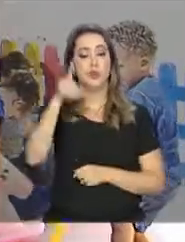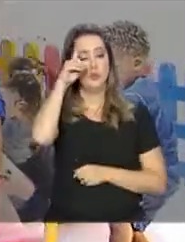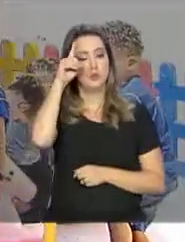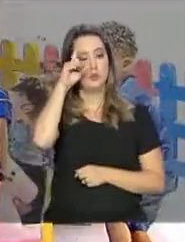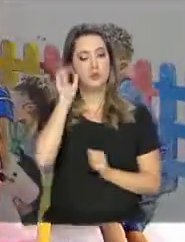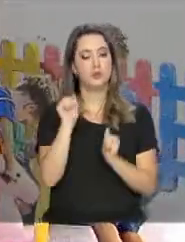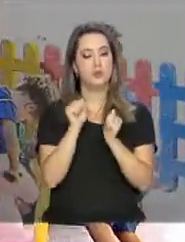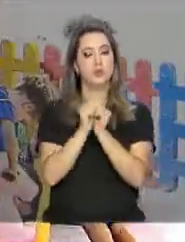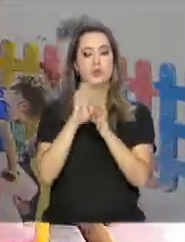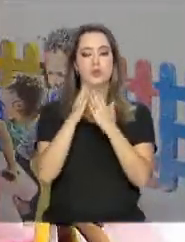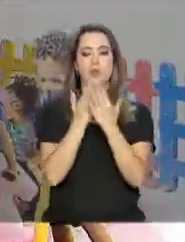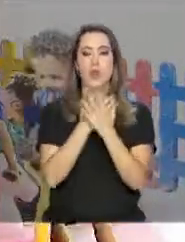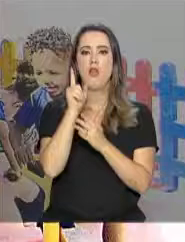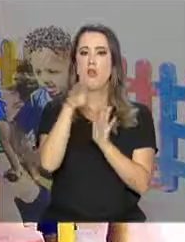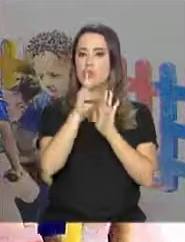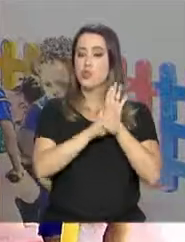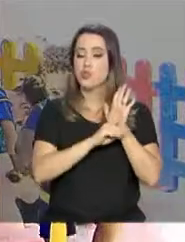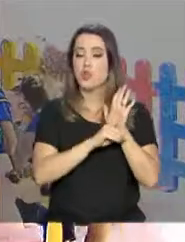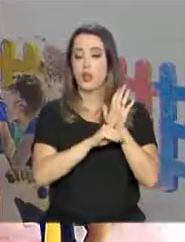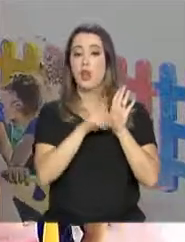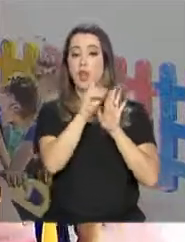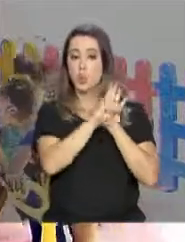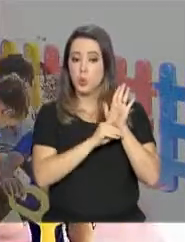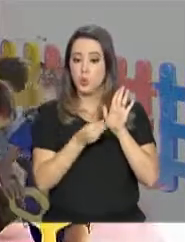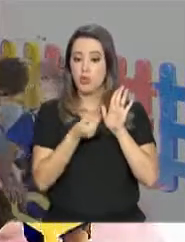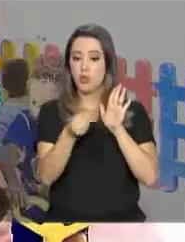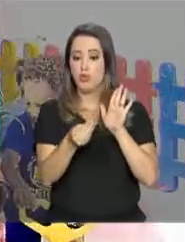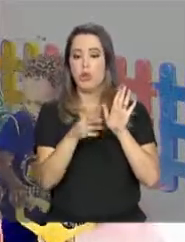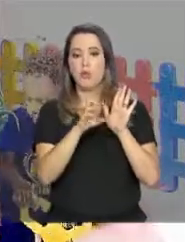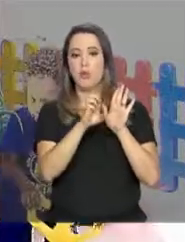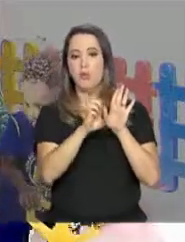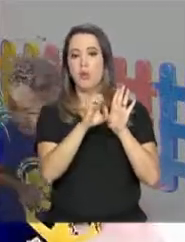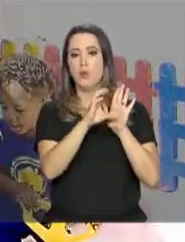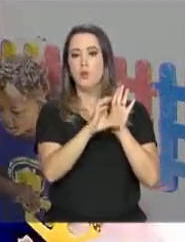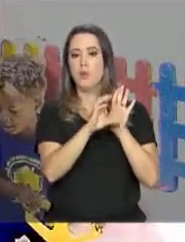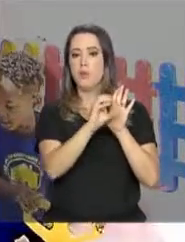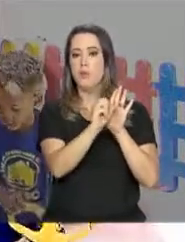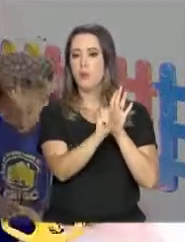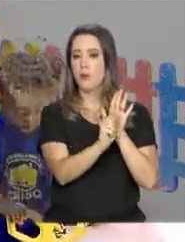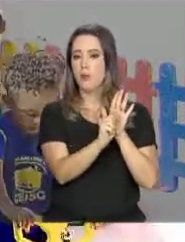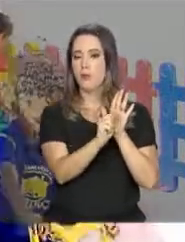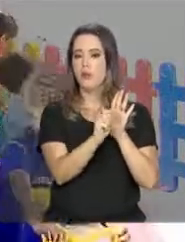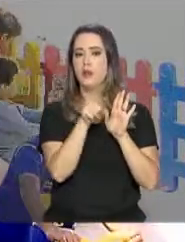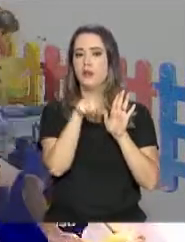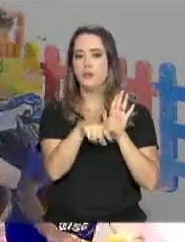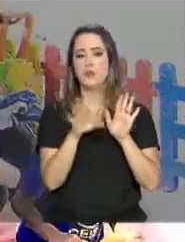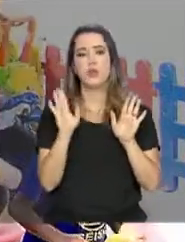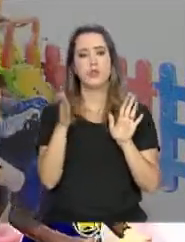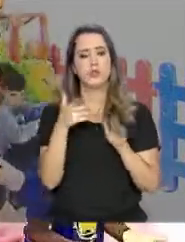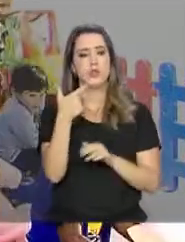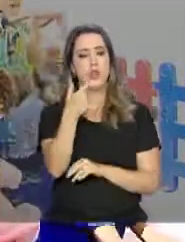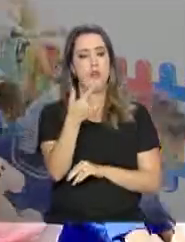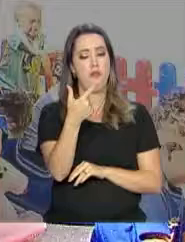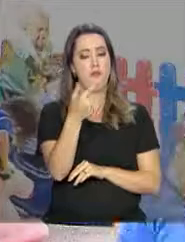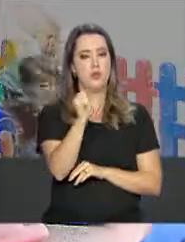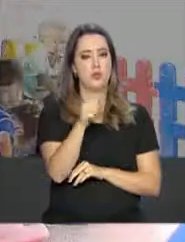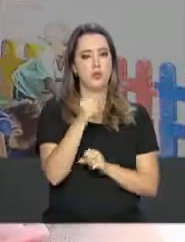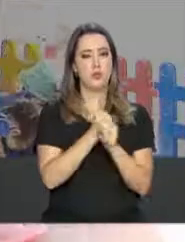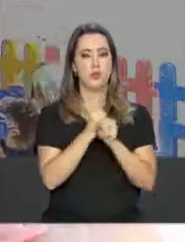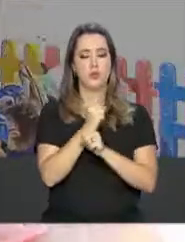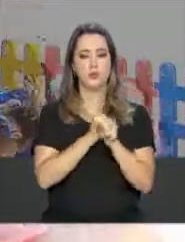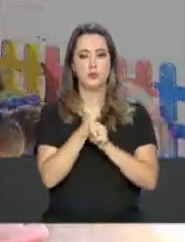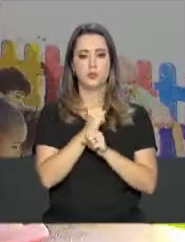uma creche é um direito dessa criançada, garantido pelo Estatuto da Criança e do Adolescente, que completa 28 anos.